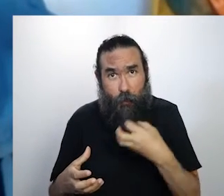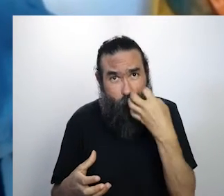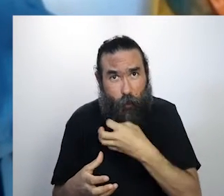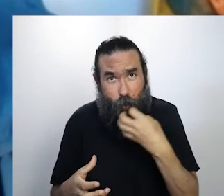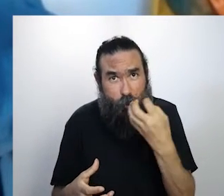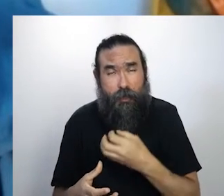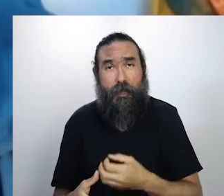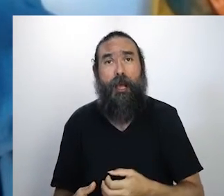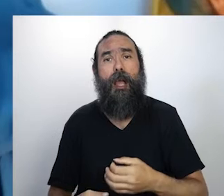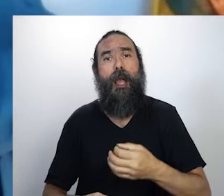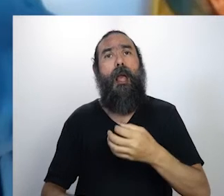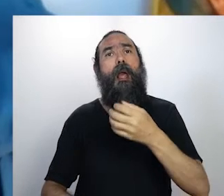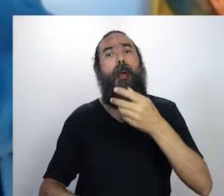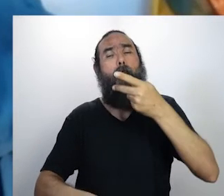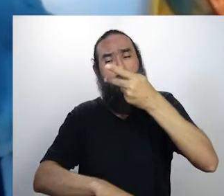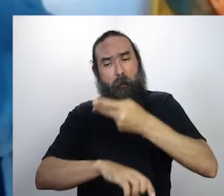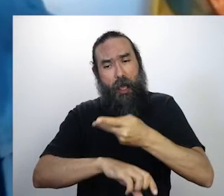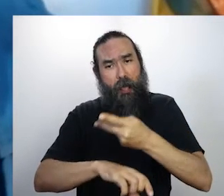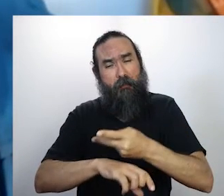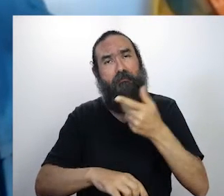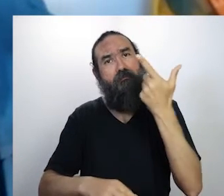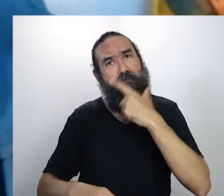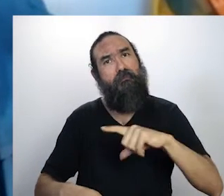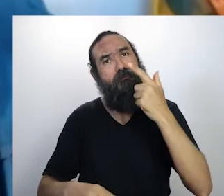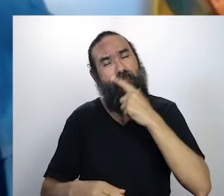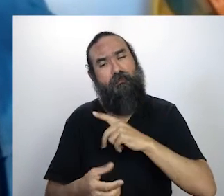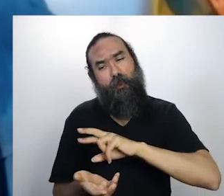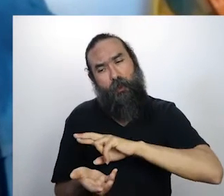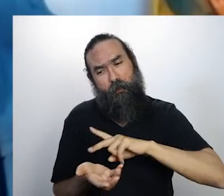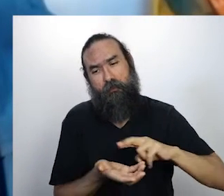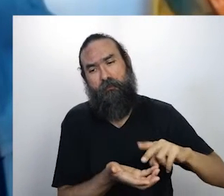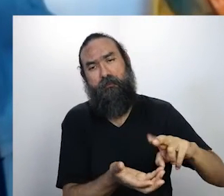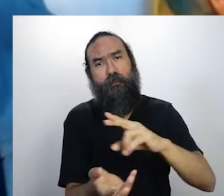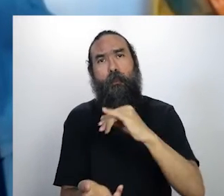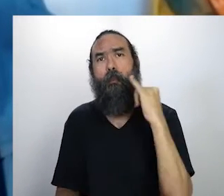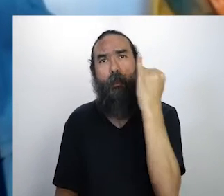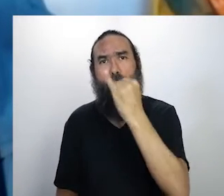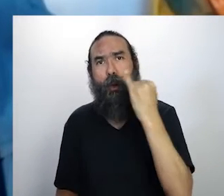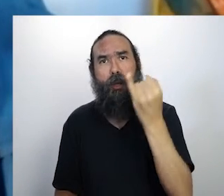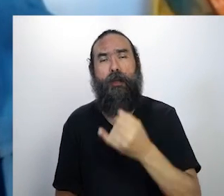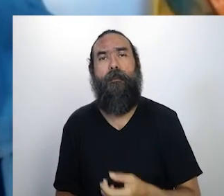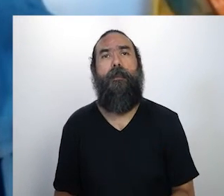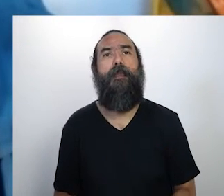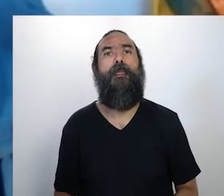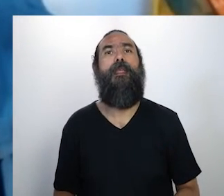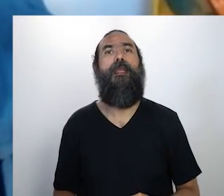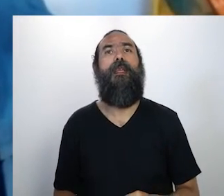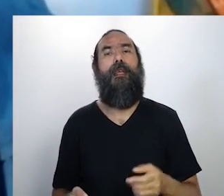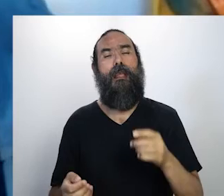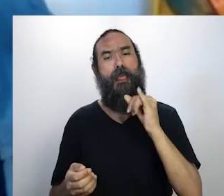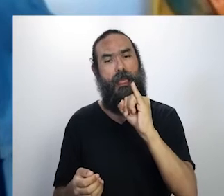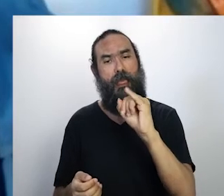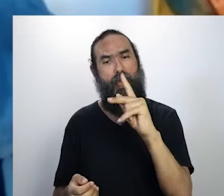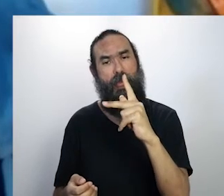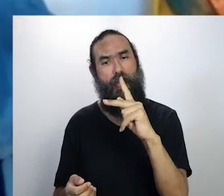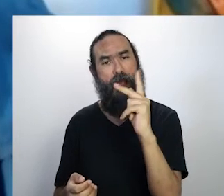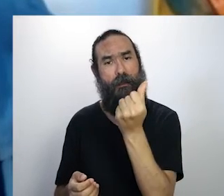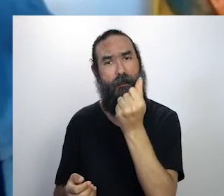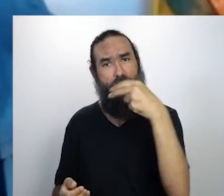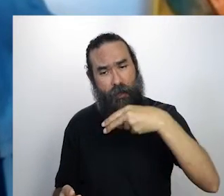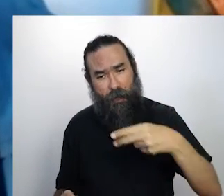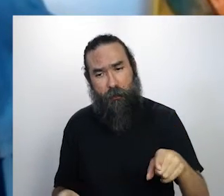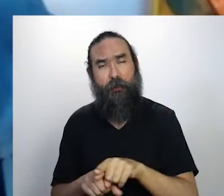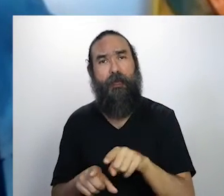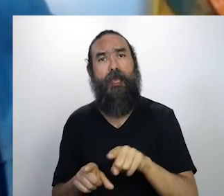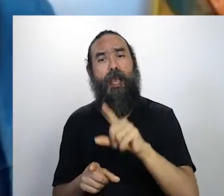alguns importantes prêmios de cultura como o Latim Grammy, Rodrigo Melo Franco de Andrade do IFAM, Rumos Itaú,